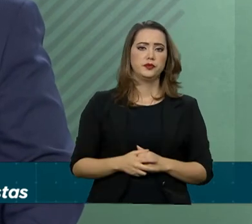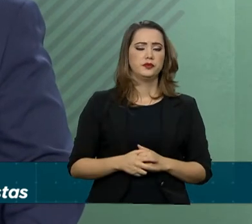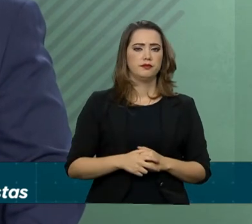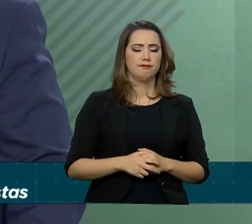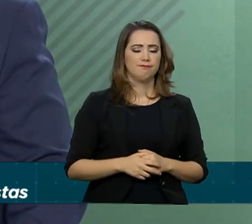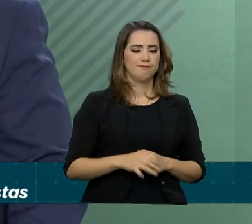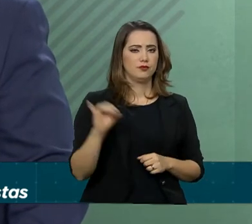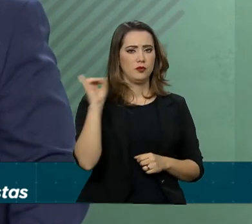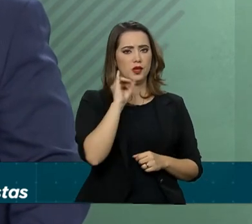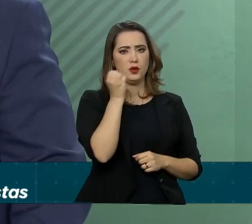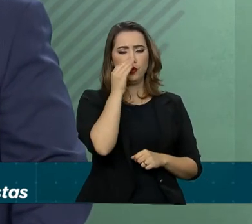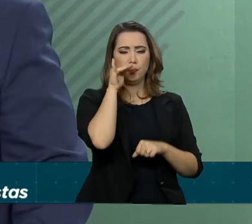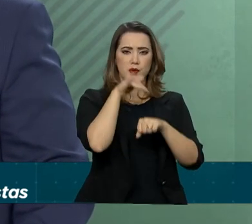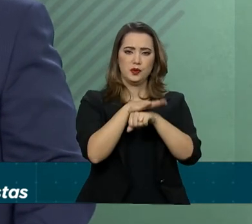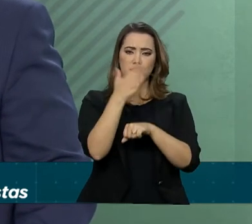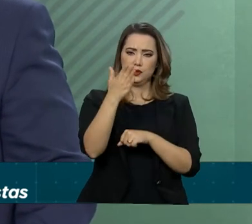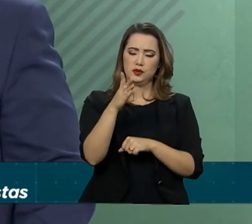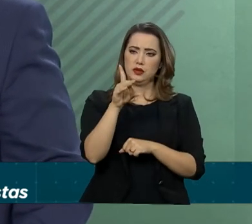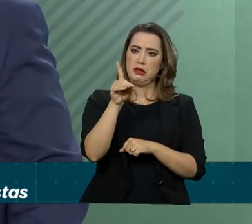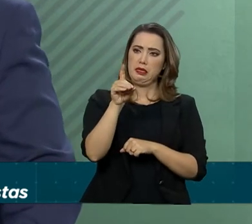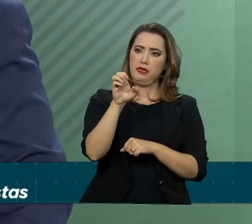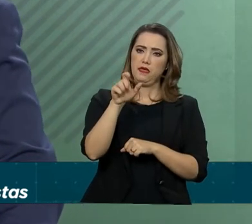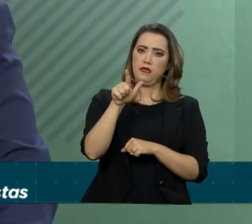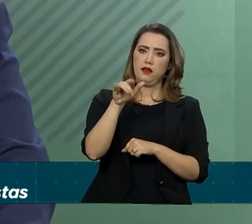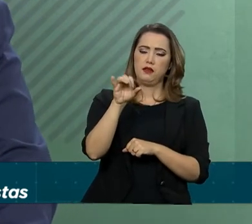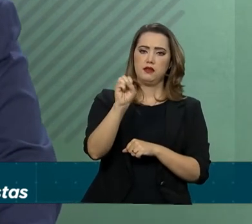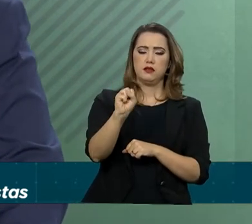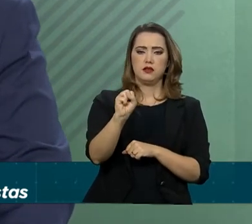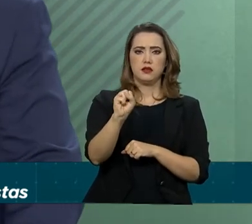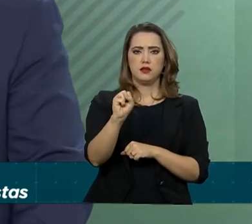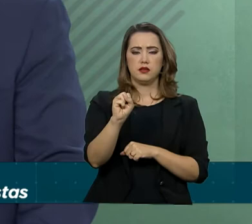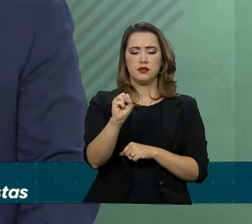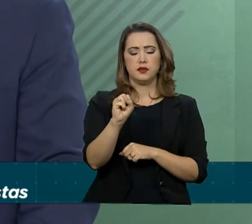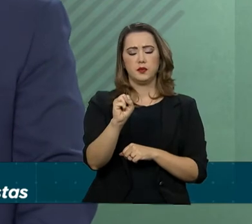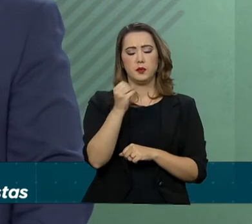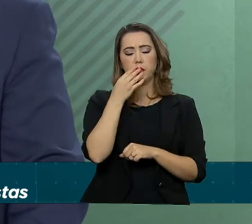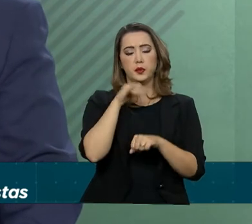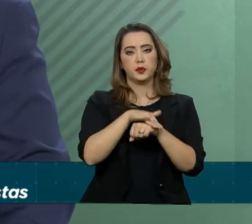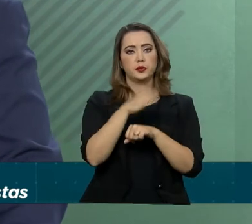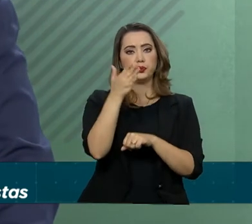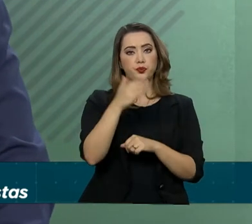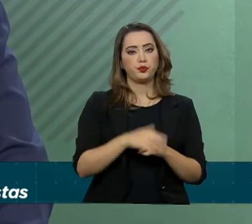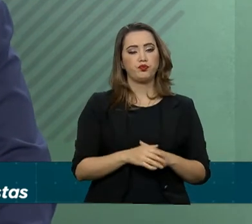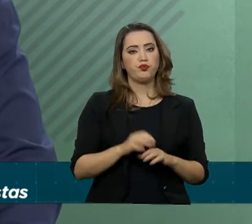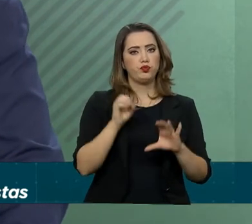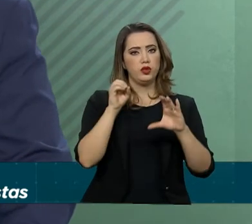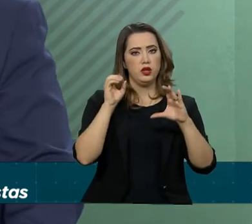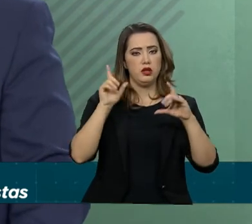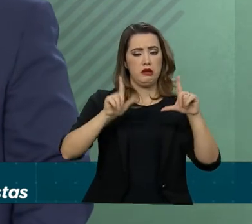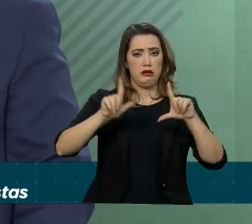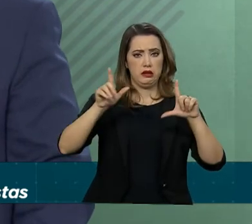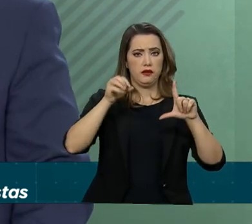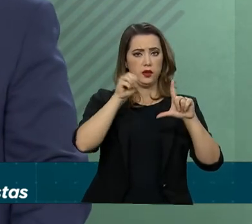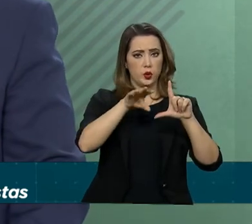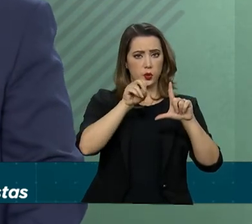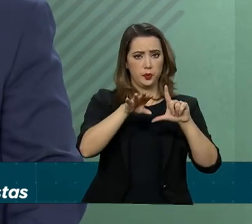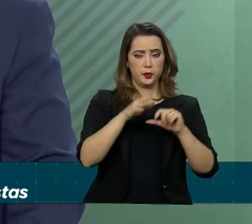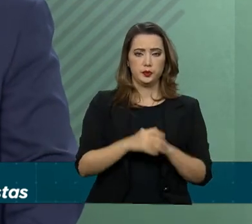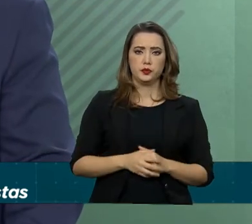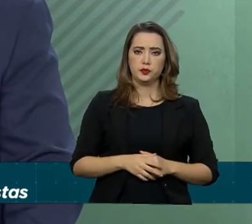Boa noite, Porta-voz. Délis Ortiz, TV Globo. Tudo bom, Délis? Tudo. Duas perguntas. Uma,